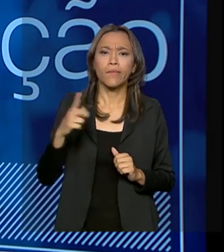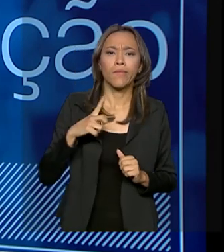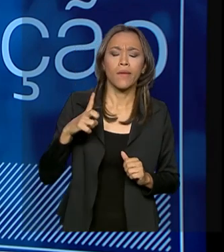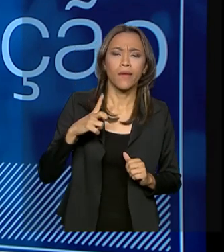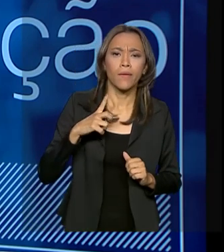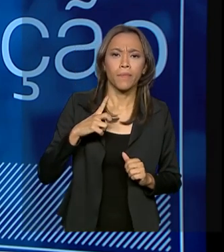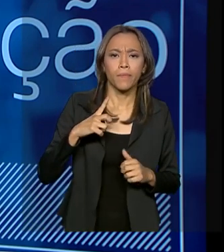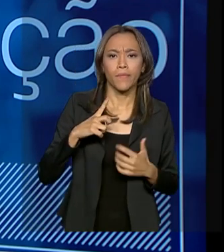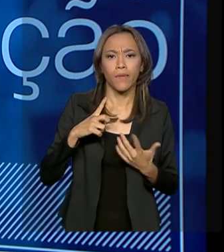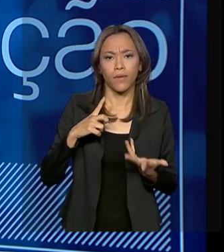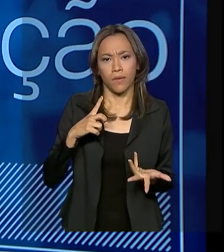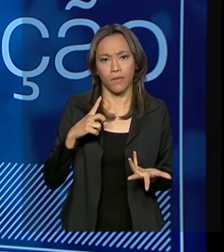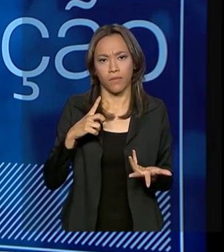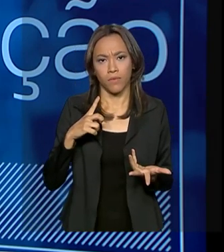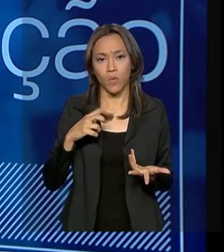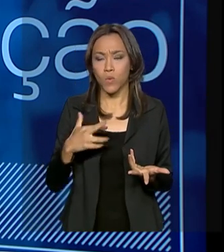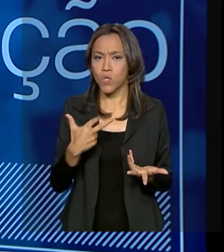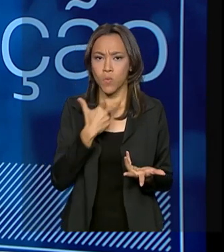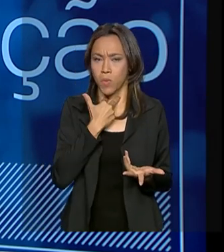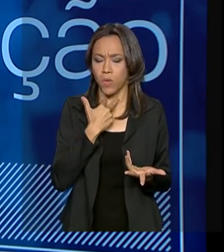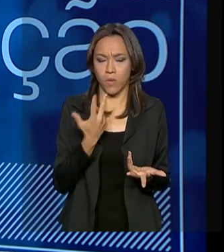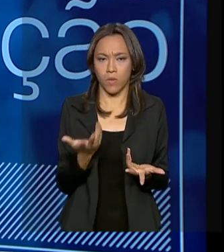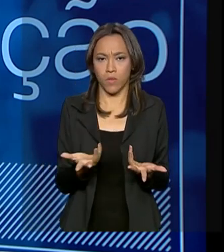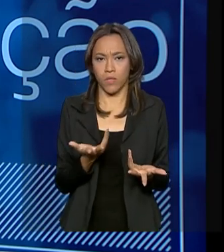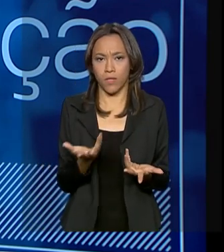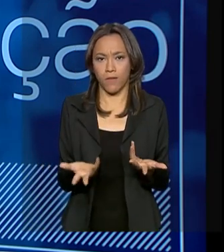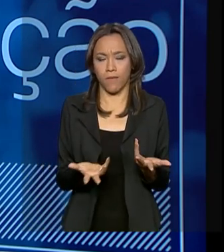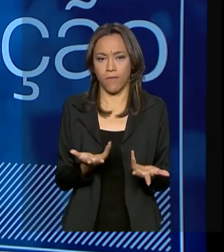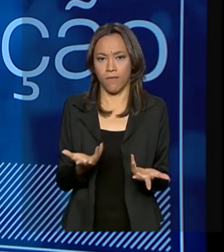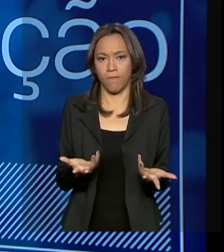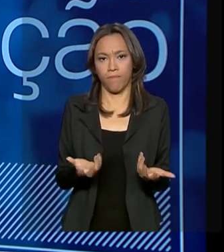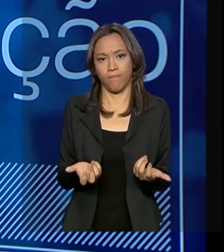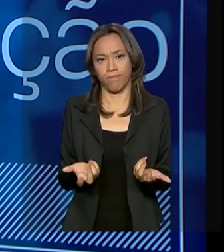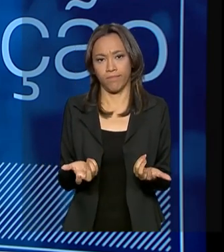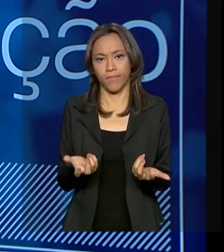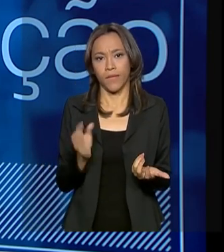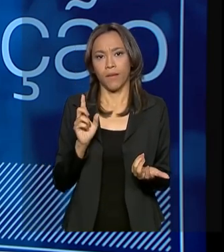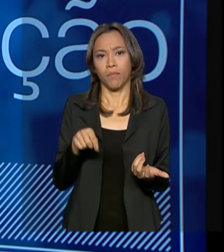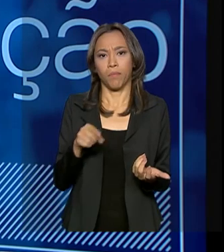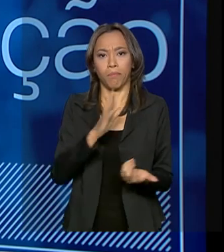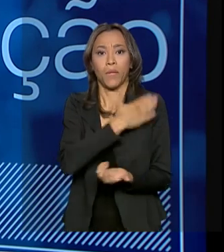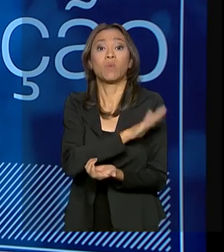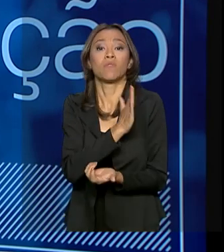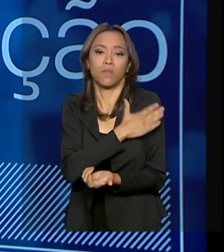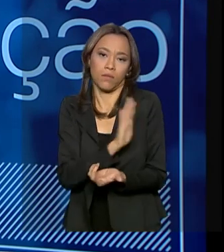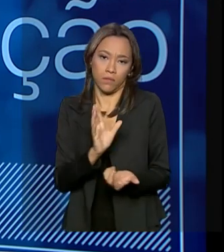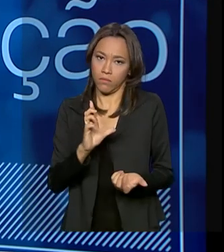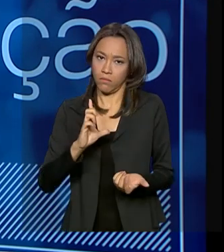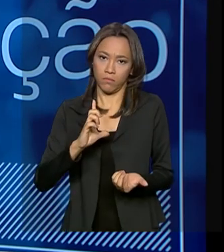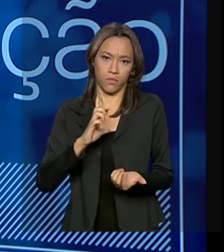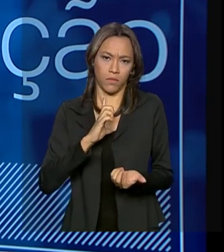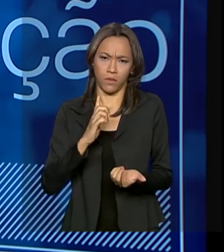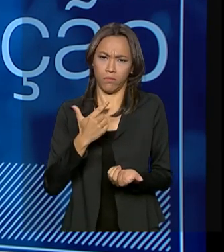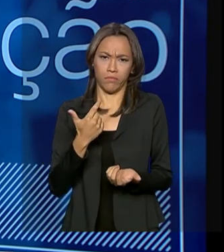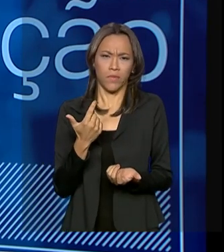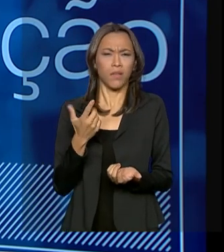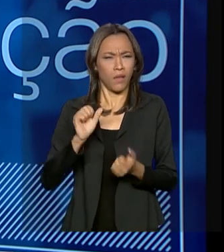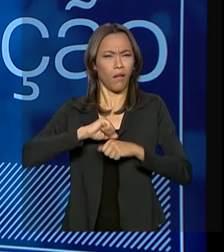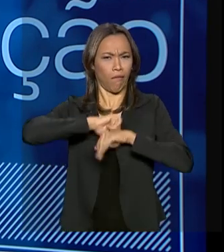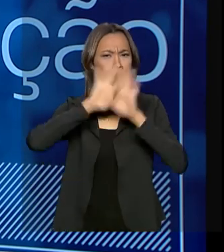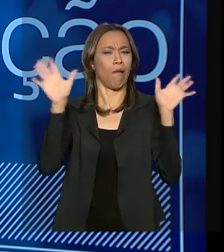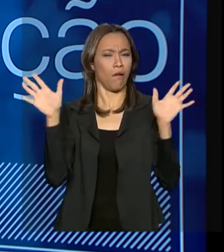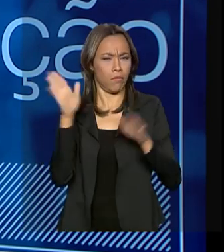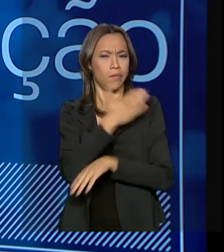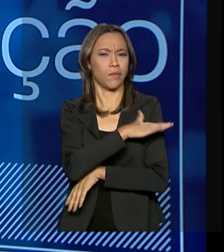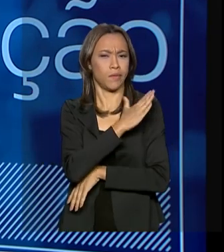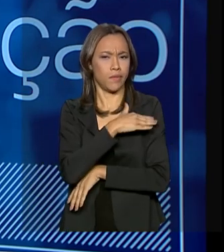nada. O que não pode é algo como um pré-conceito que tinha uma percepção muito clara